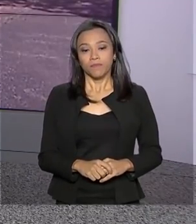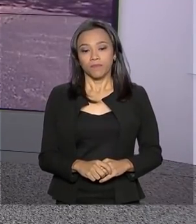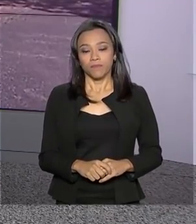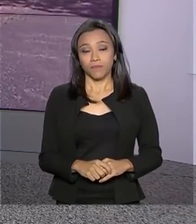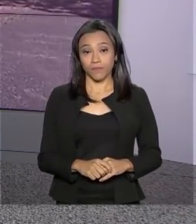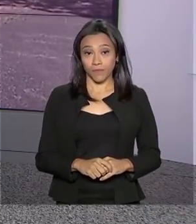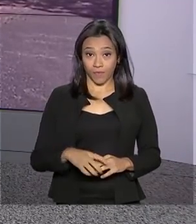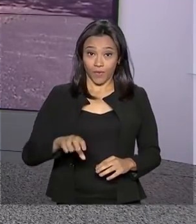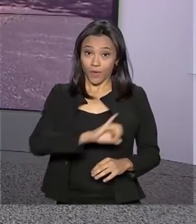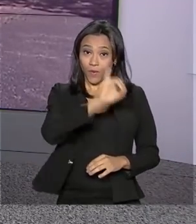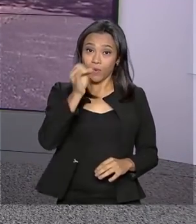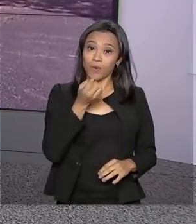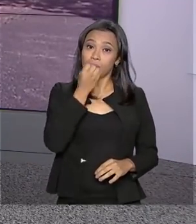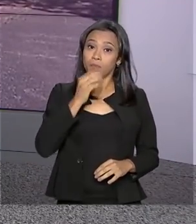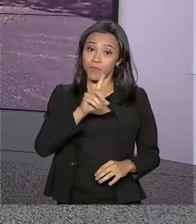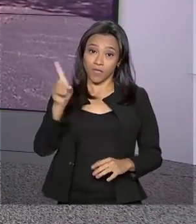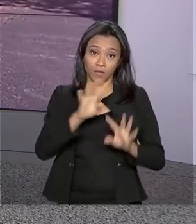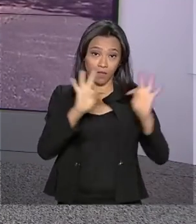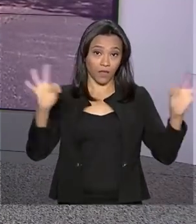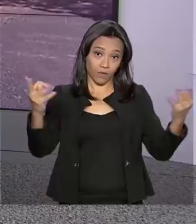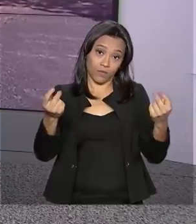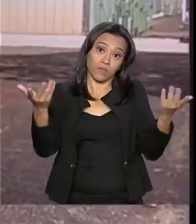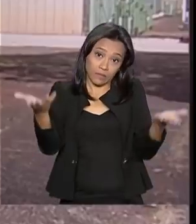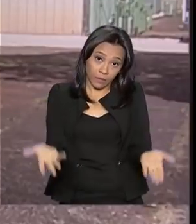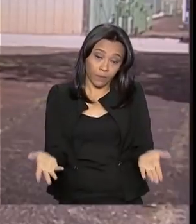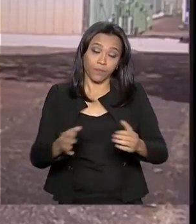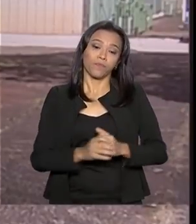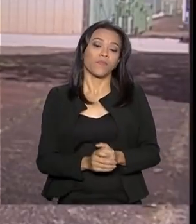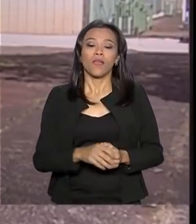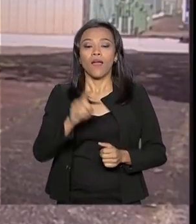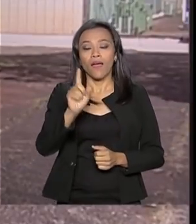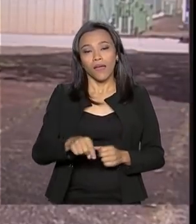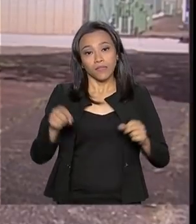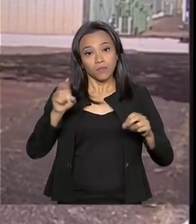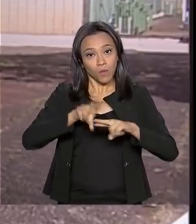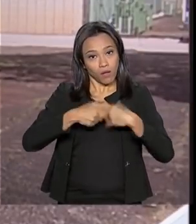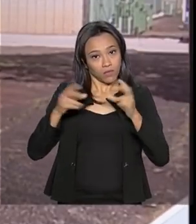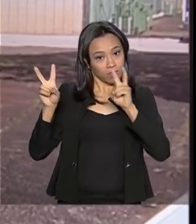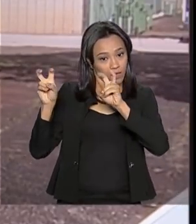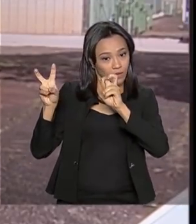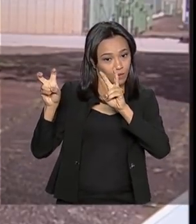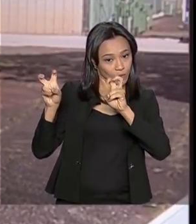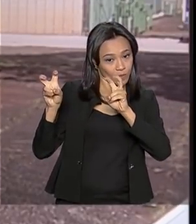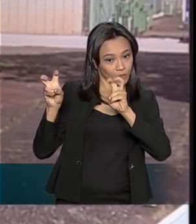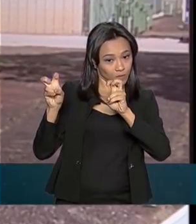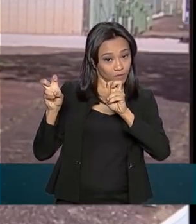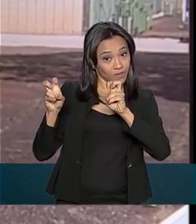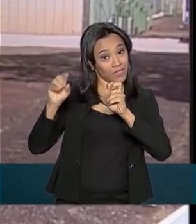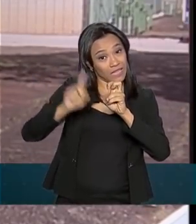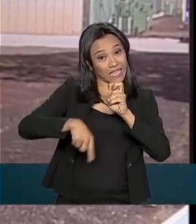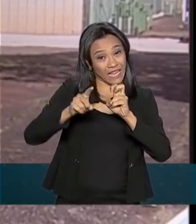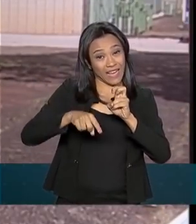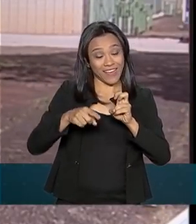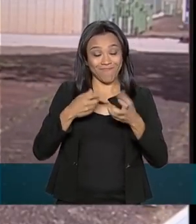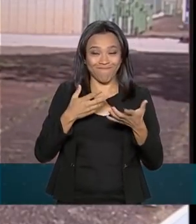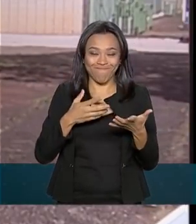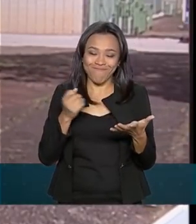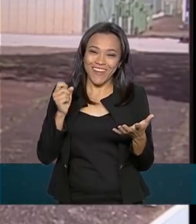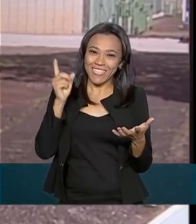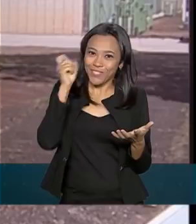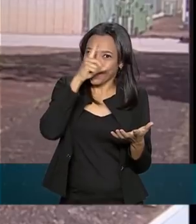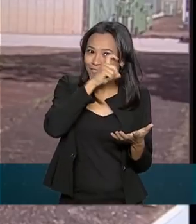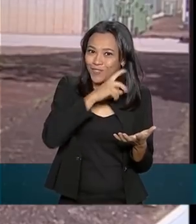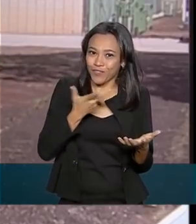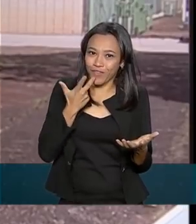Oi Mara, bom dia para você, bom dia a todos. Pois é Mara, exatamente para falar sobre esse assunto que ainda é considerado tabu para tanta gente,